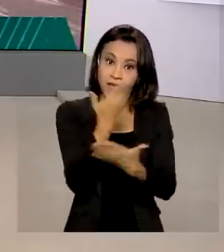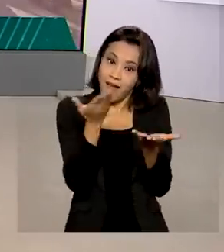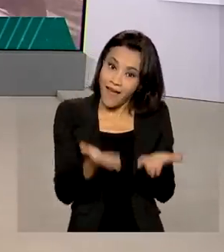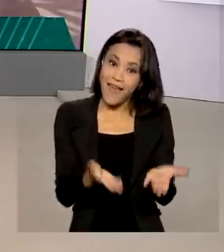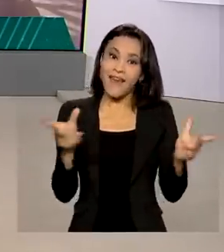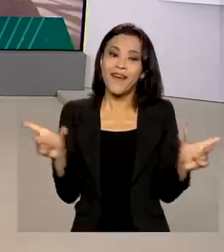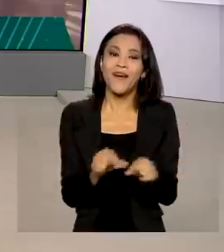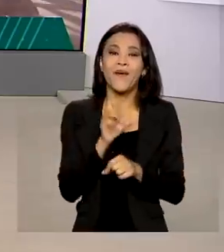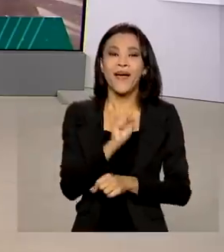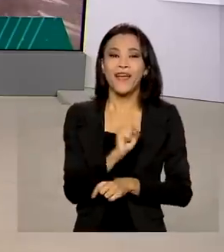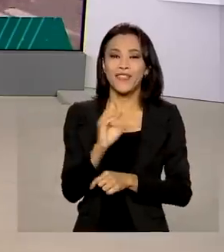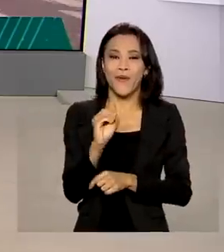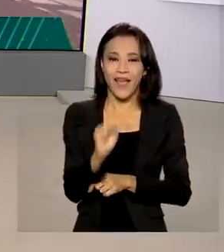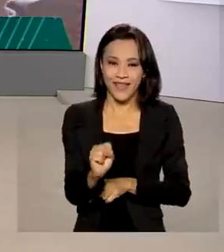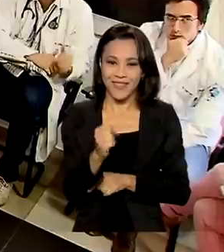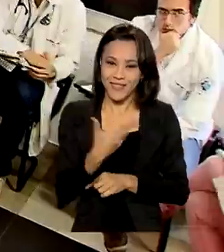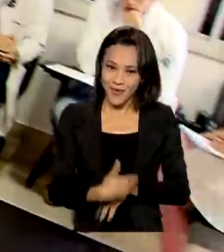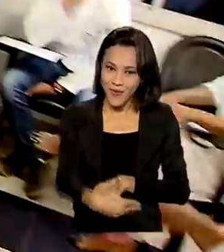pela região norte do país.